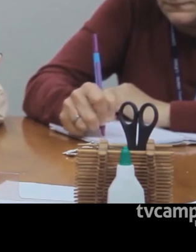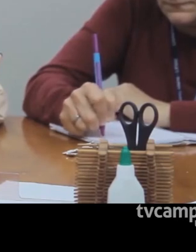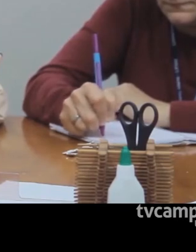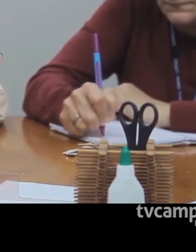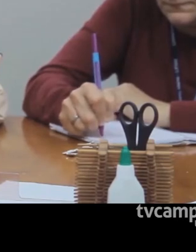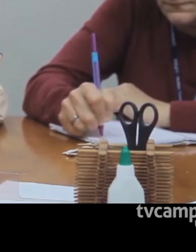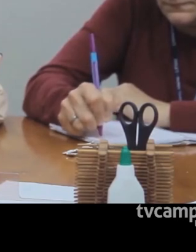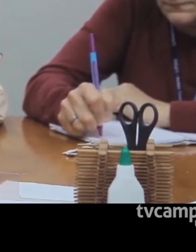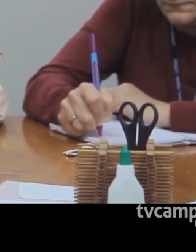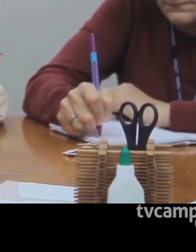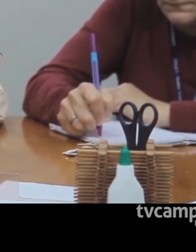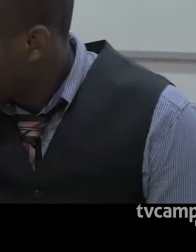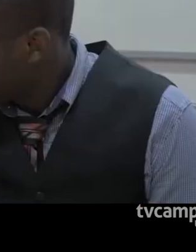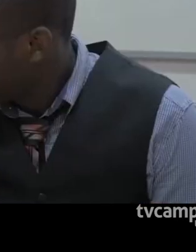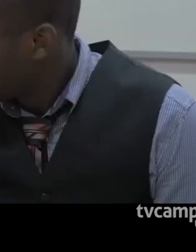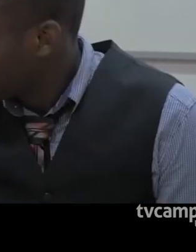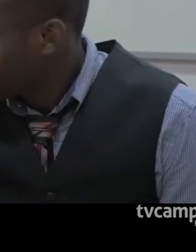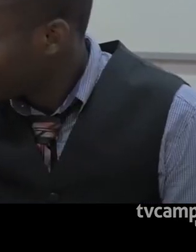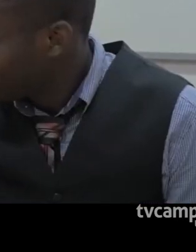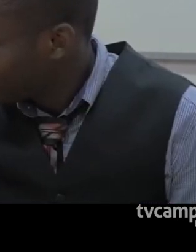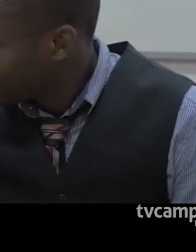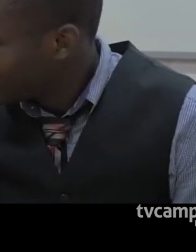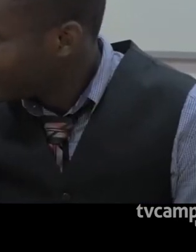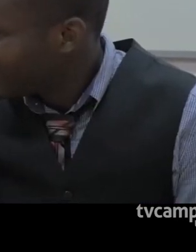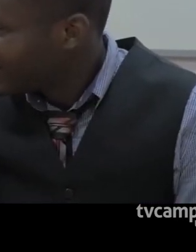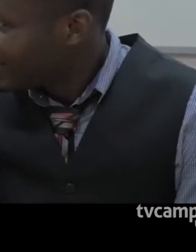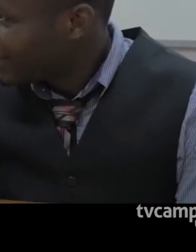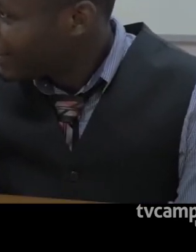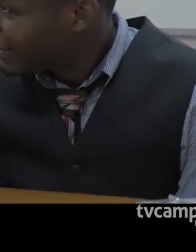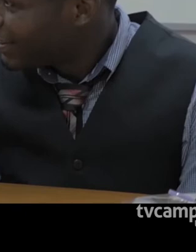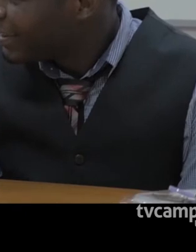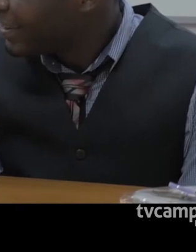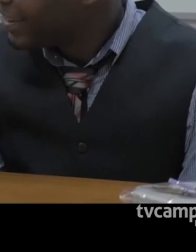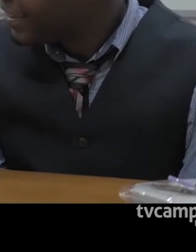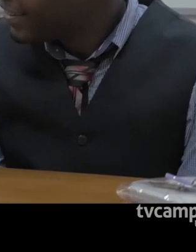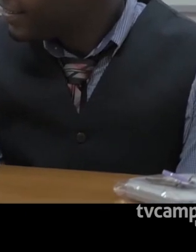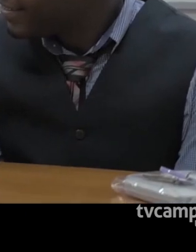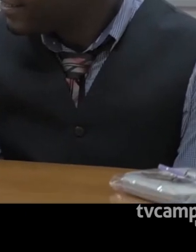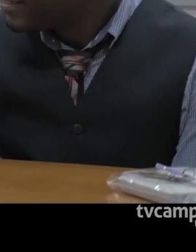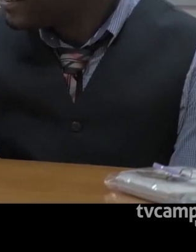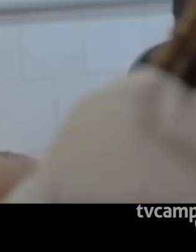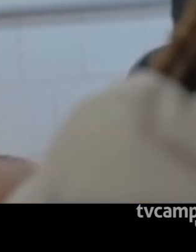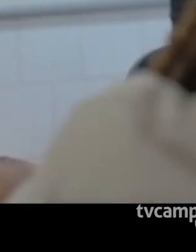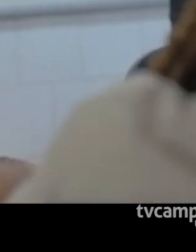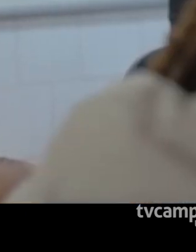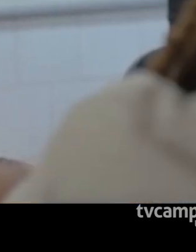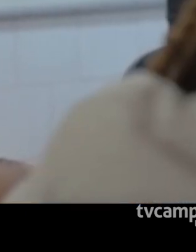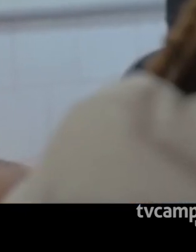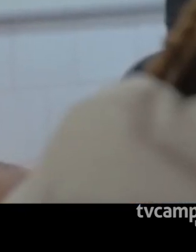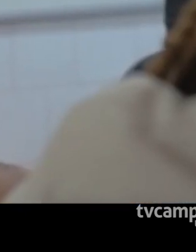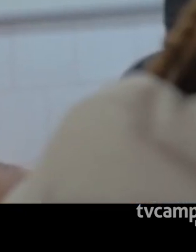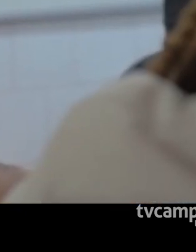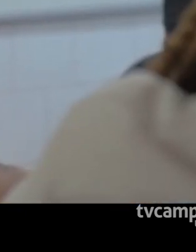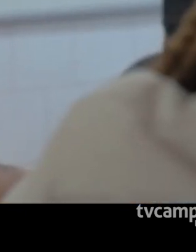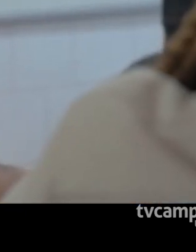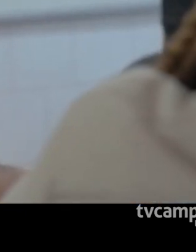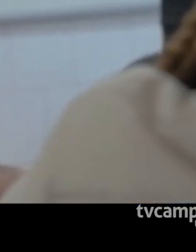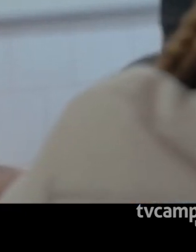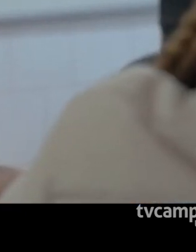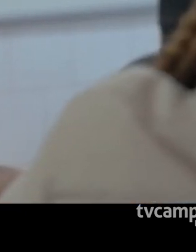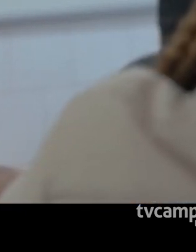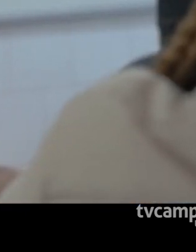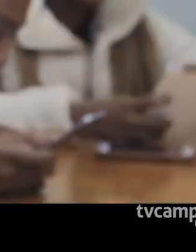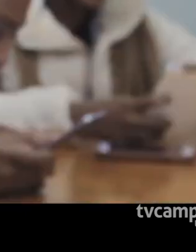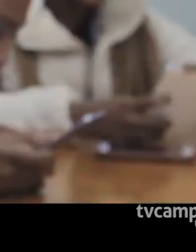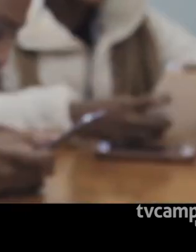sustentável da saúde do Haiti, onde se buscara a participação da população haitiana para